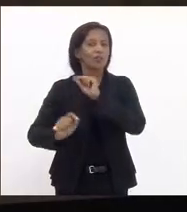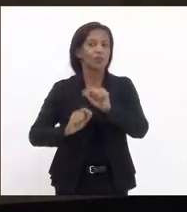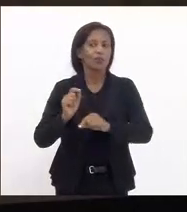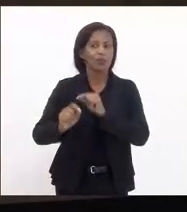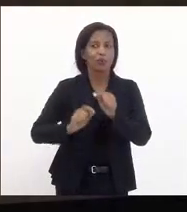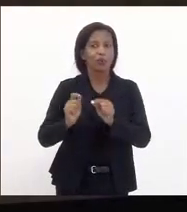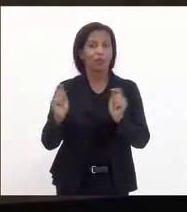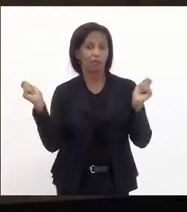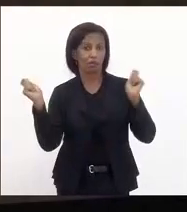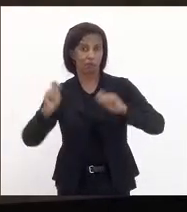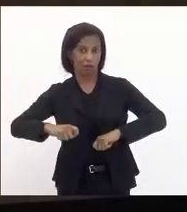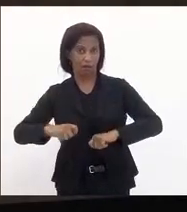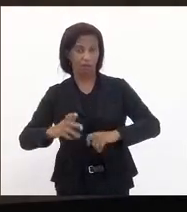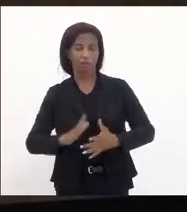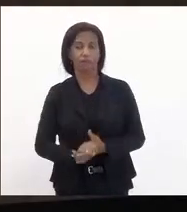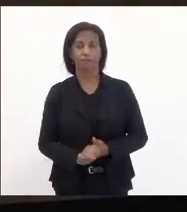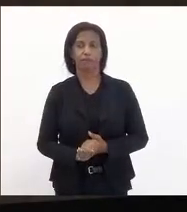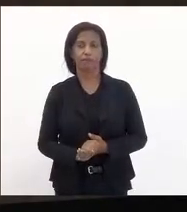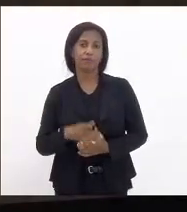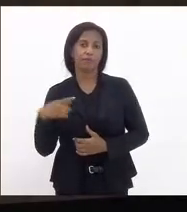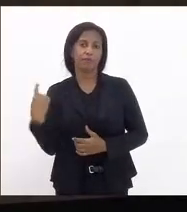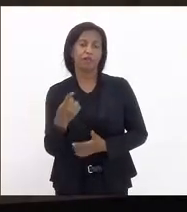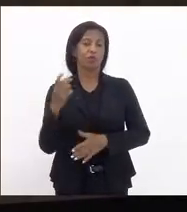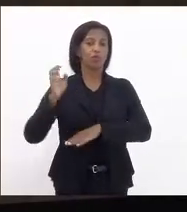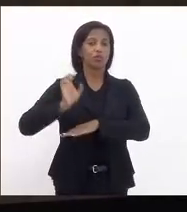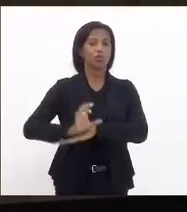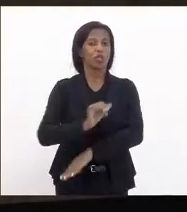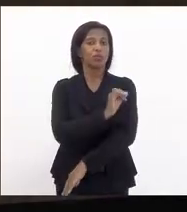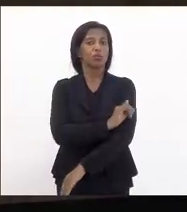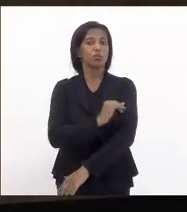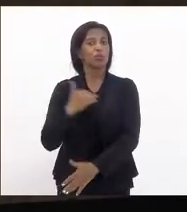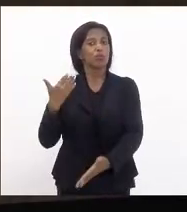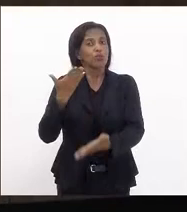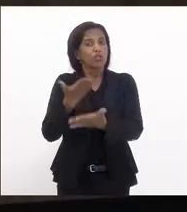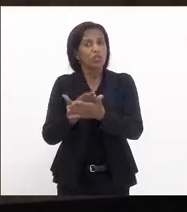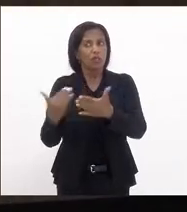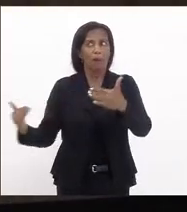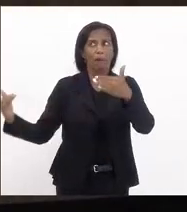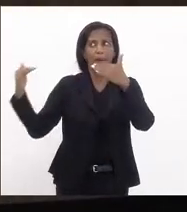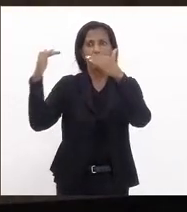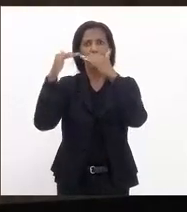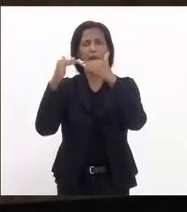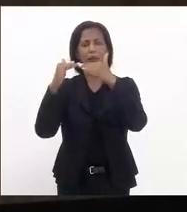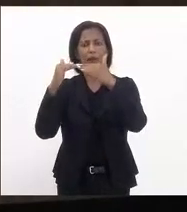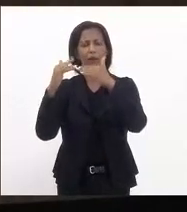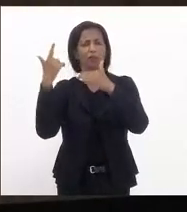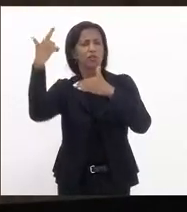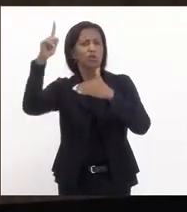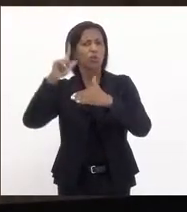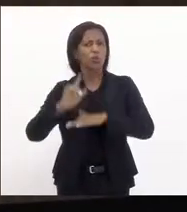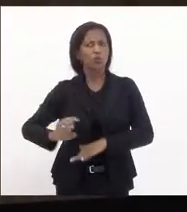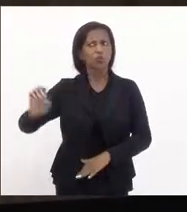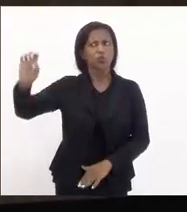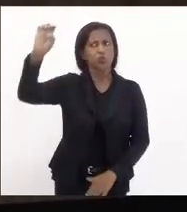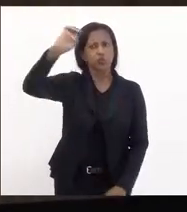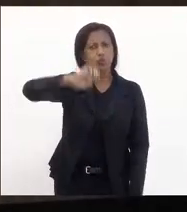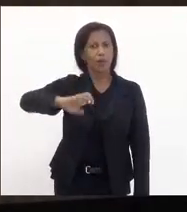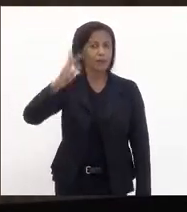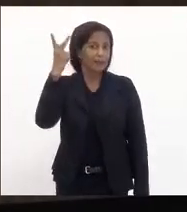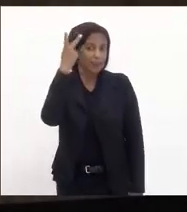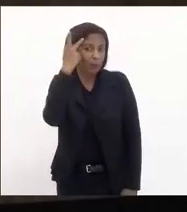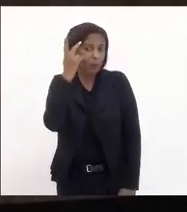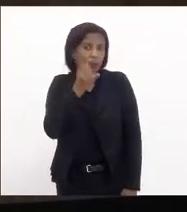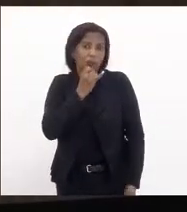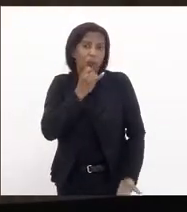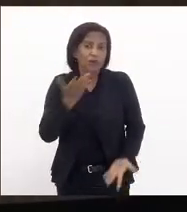é possível pra que o estado do Rio de Janeiro chegue ao patamar de outros estados São Paulo